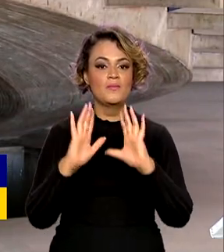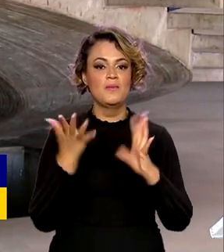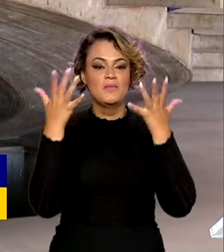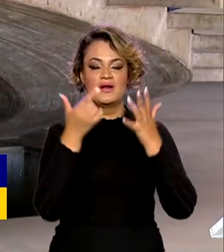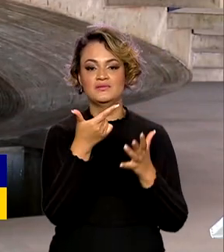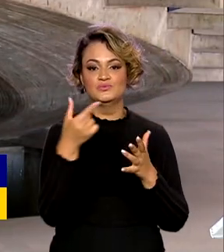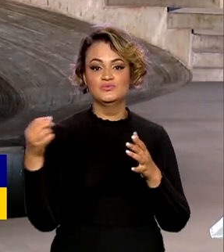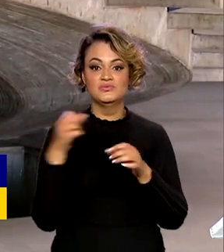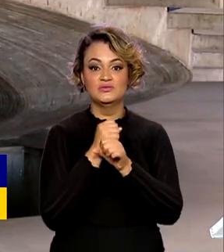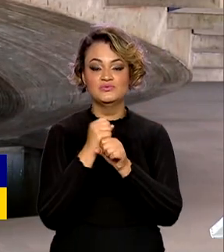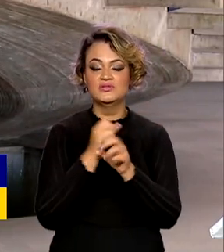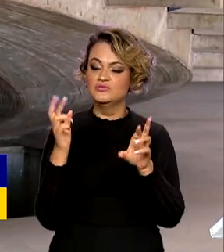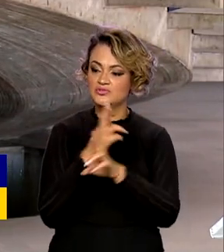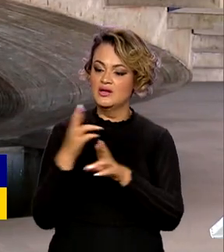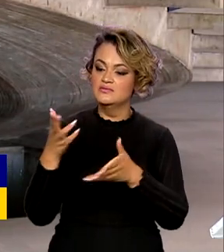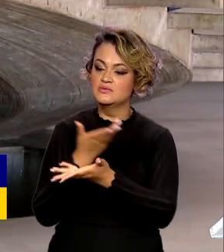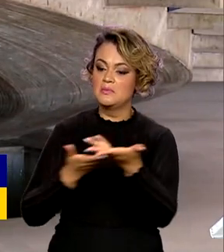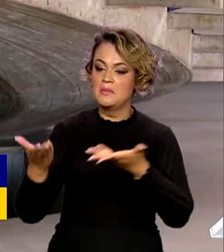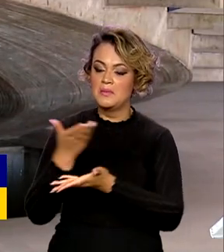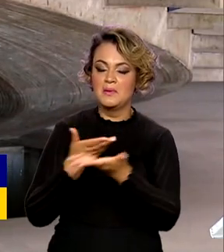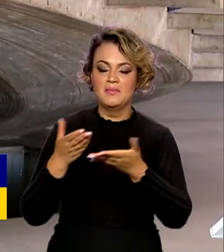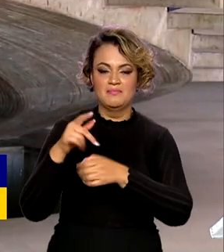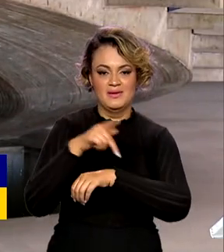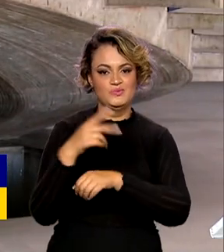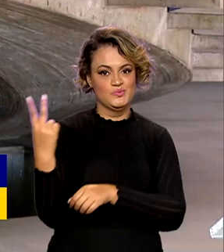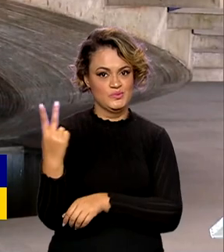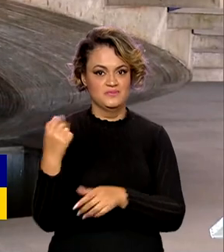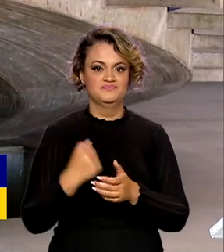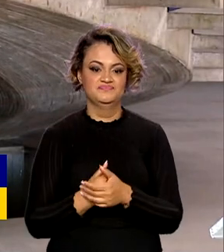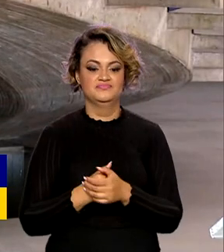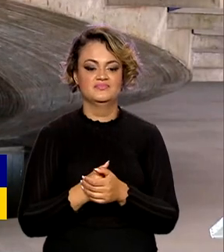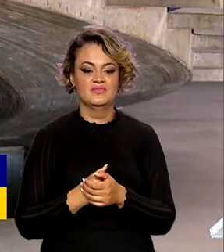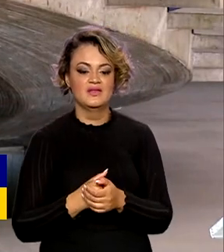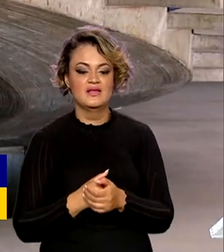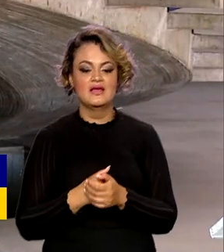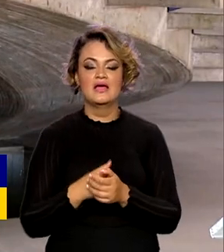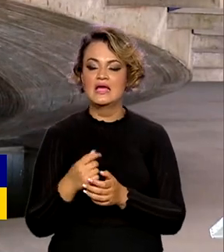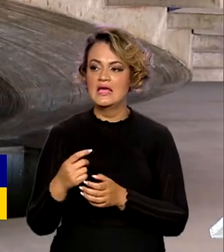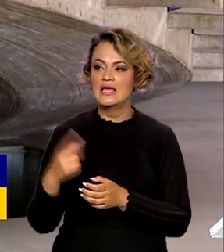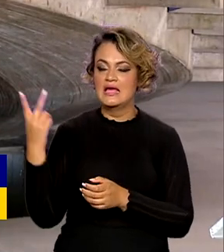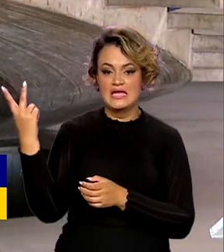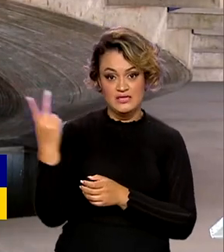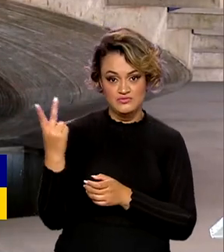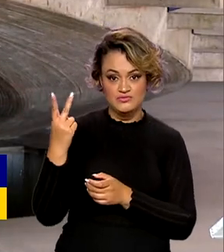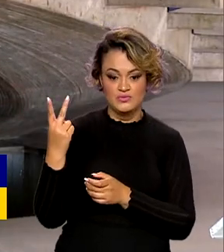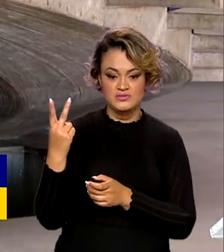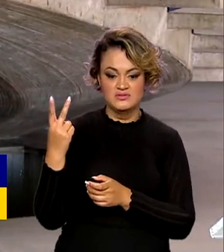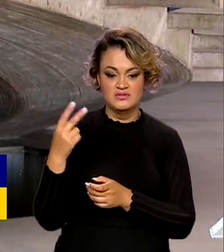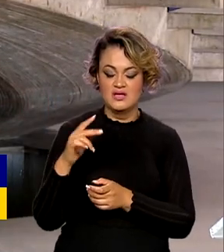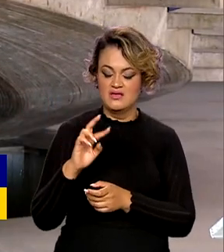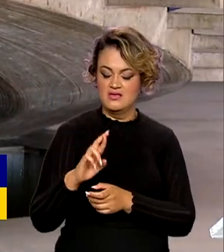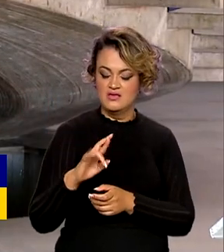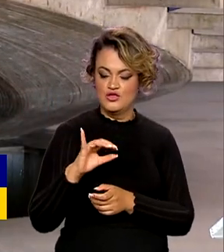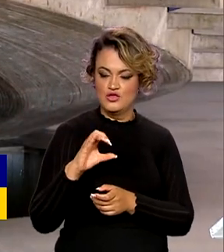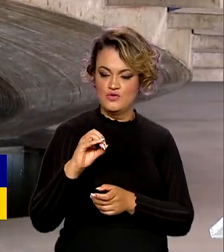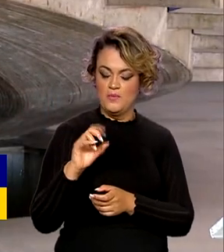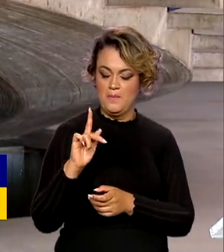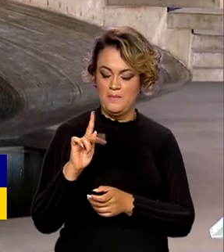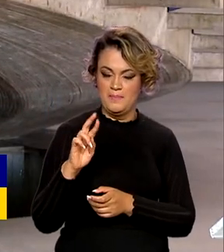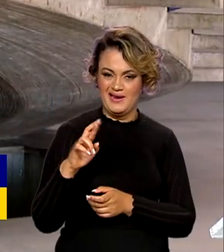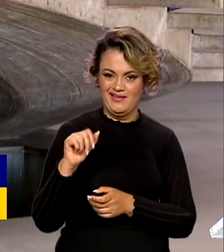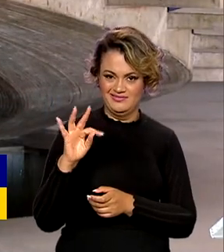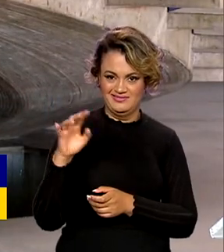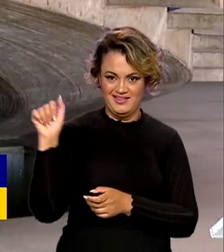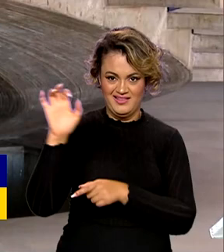anos das relações diplomáticas entre os dois países. As Províncias Unidas do Rio Prata, atual Argentina,